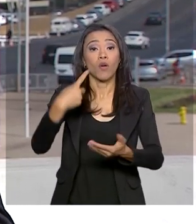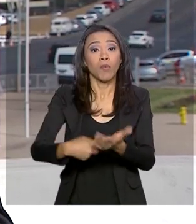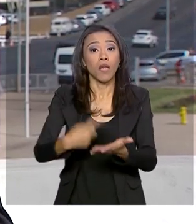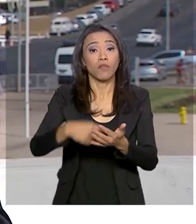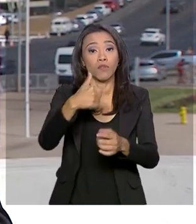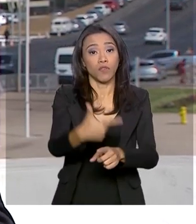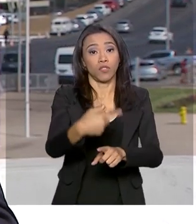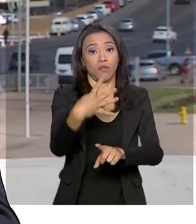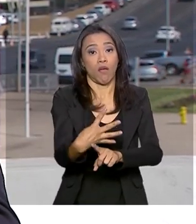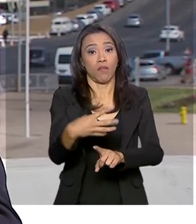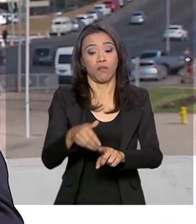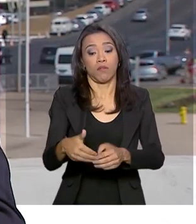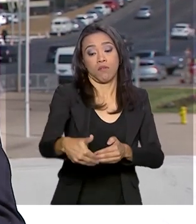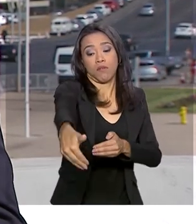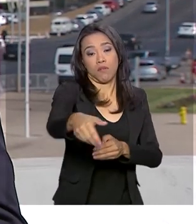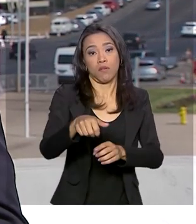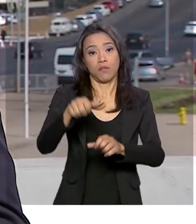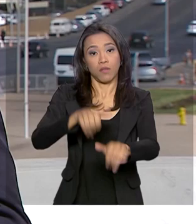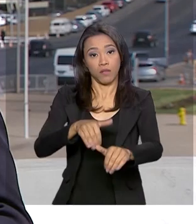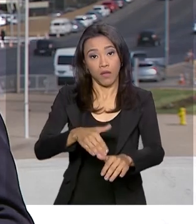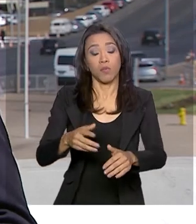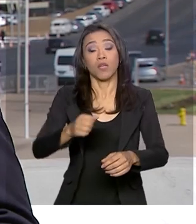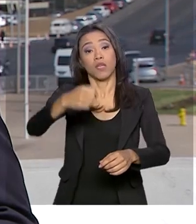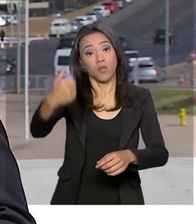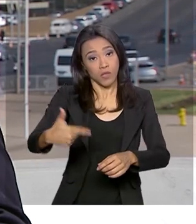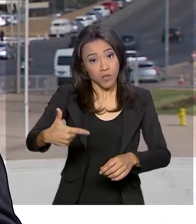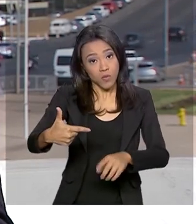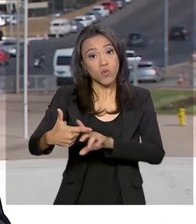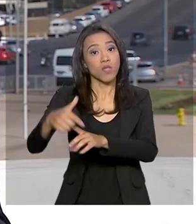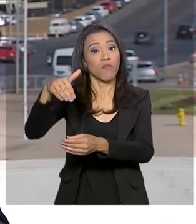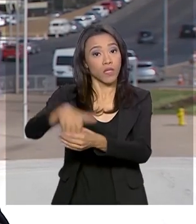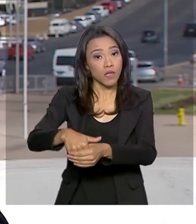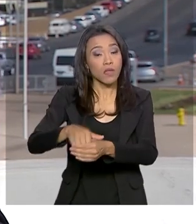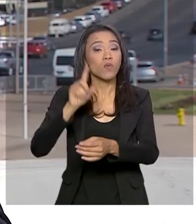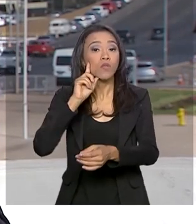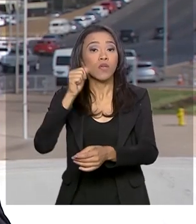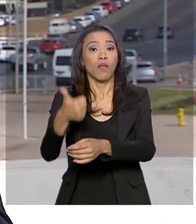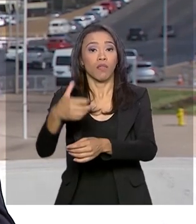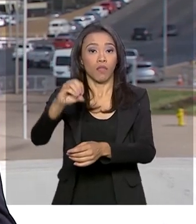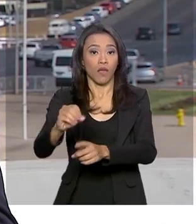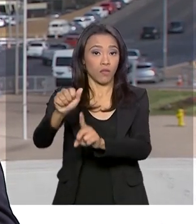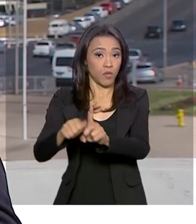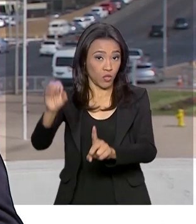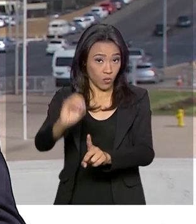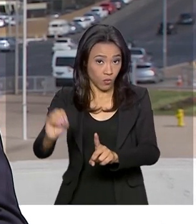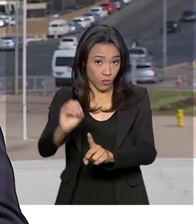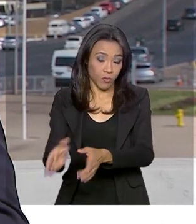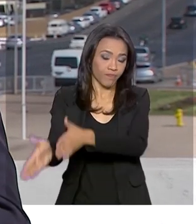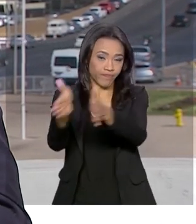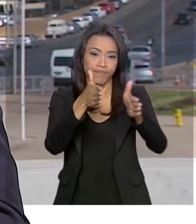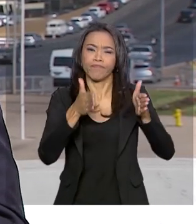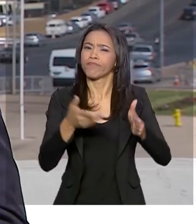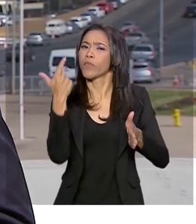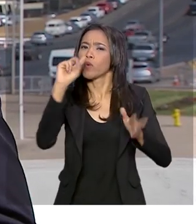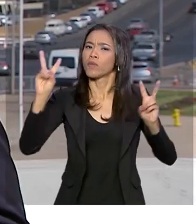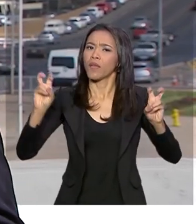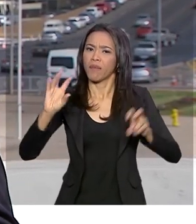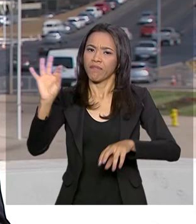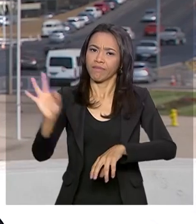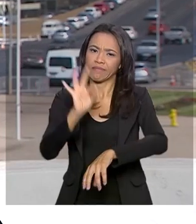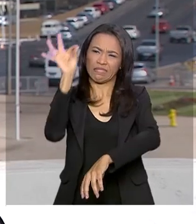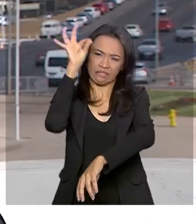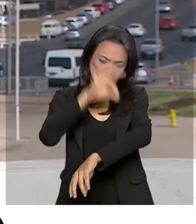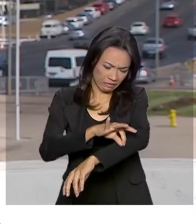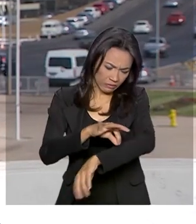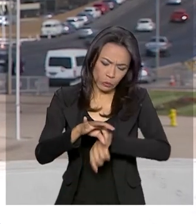primeiro turno e já a votação em segundo turno a partir de 10 de outubro. Agora vamos falar sobre a dengue. O